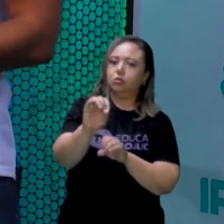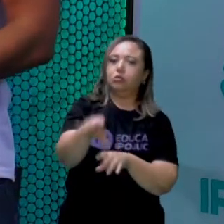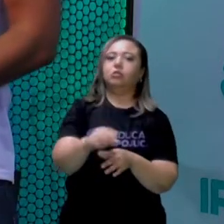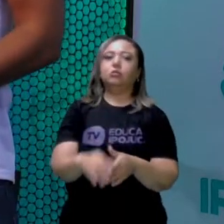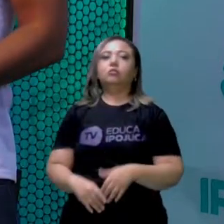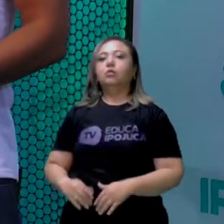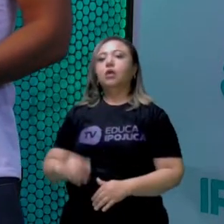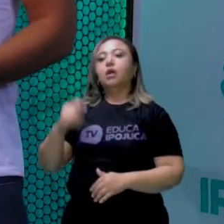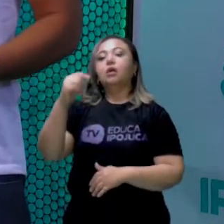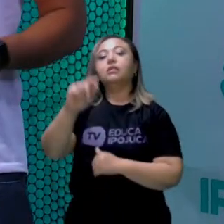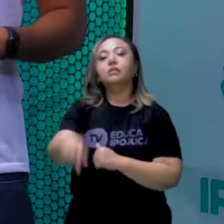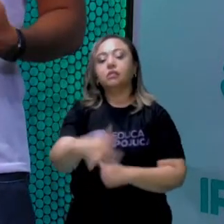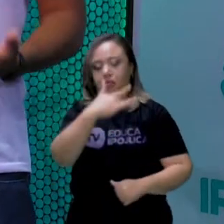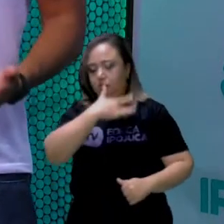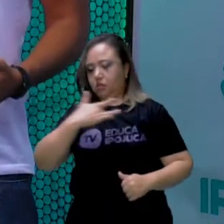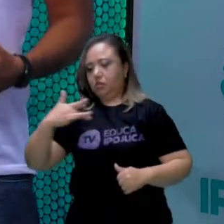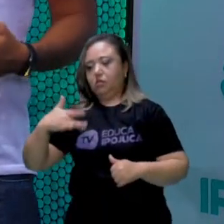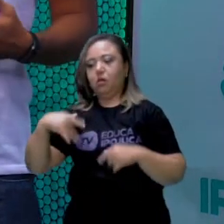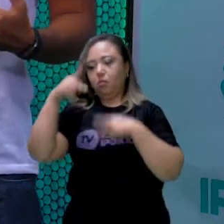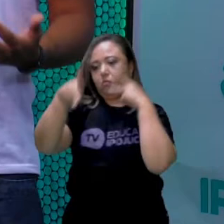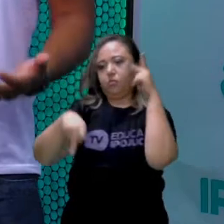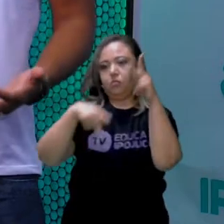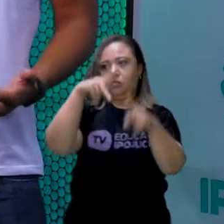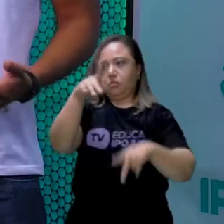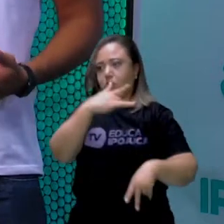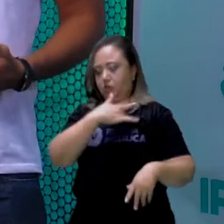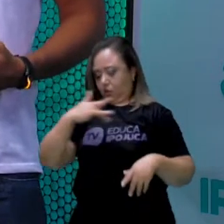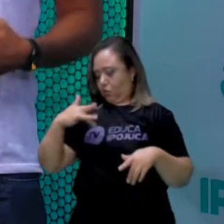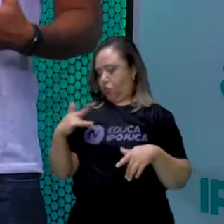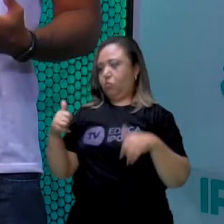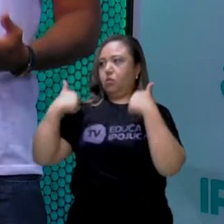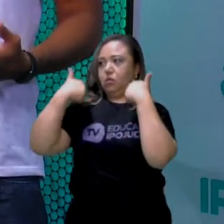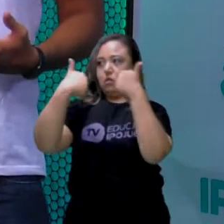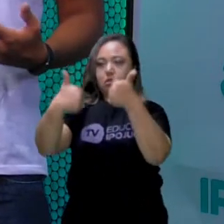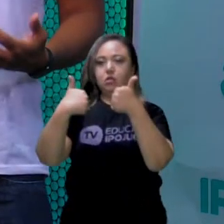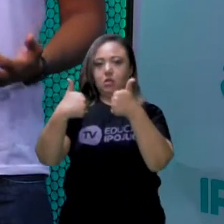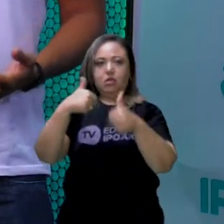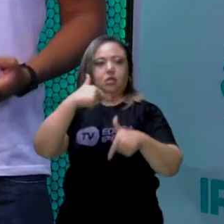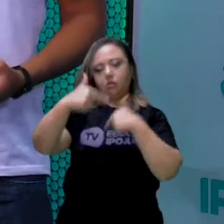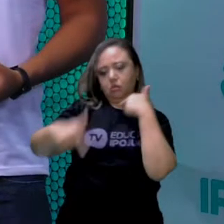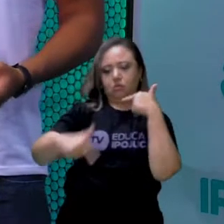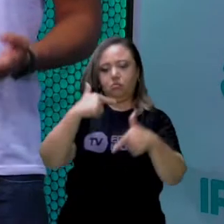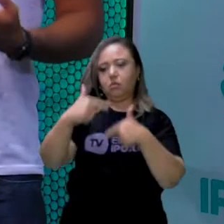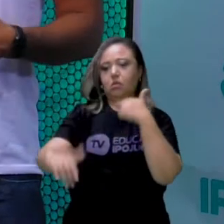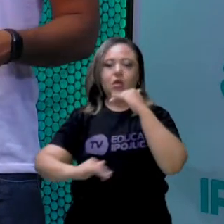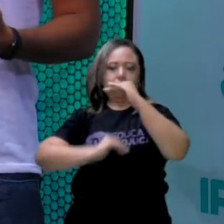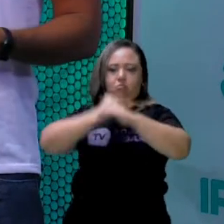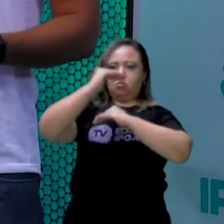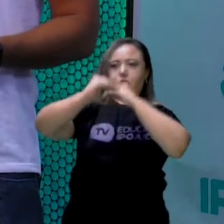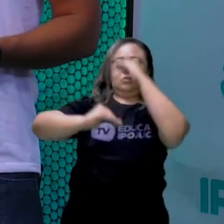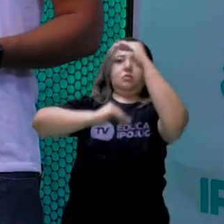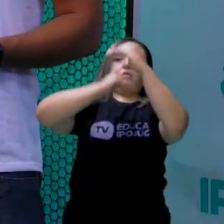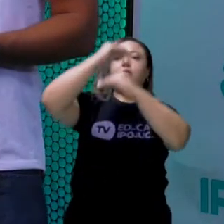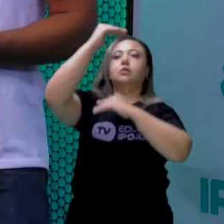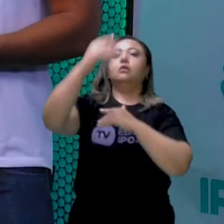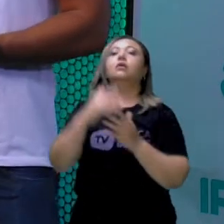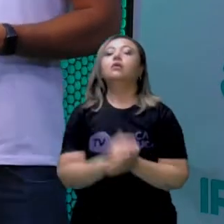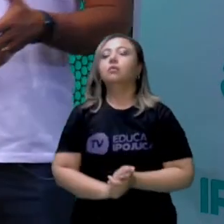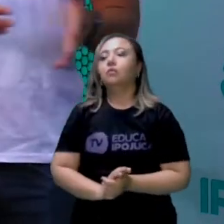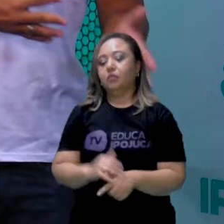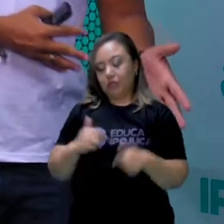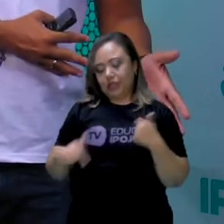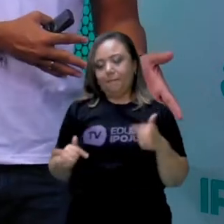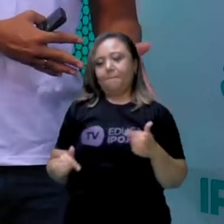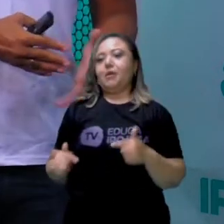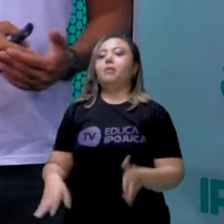mais saúde a população tivesse, melhor ela produziria, mais ela conseguiria produzir menos tempo, o